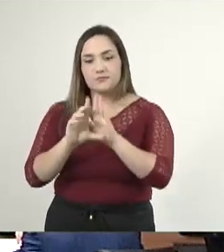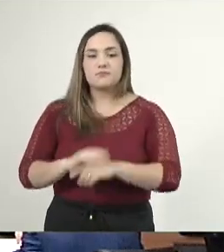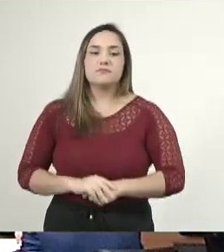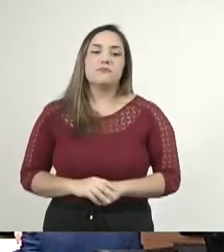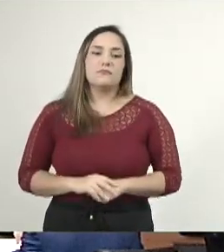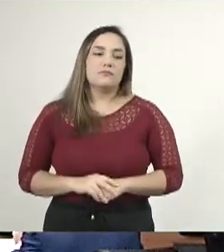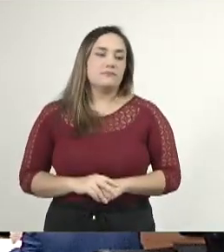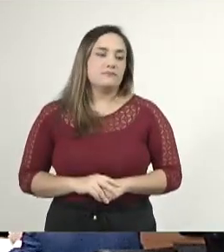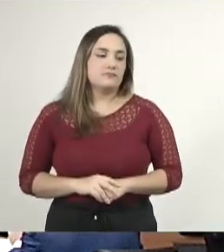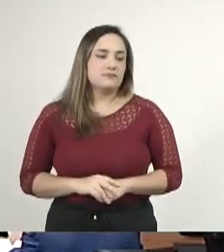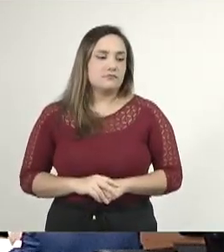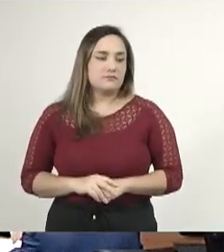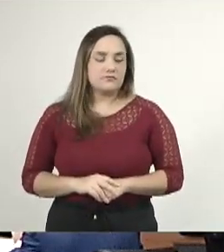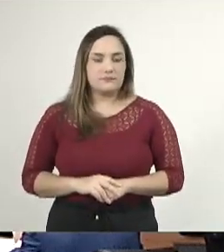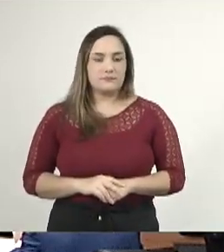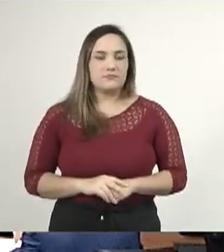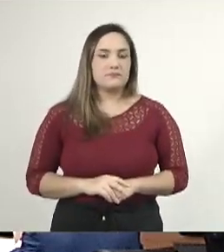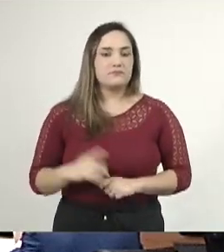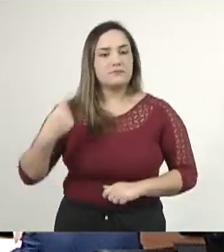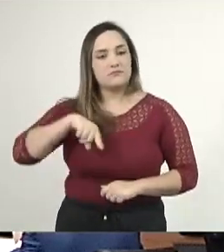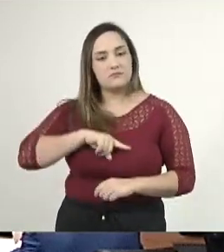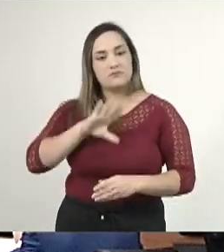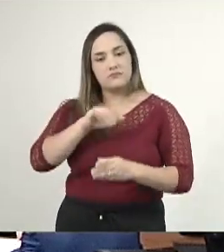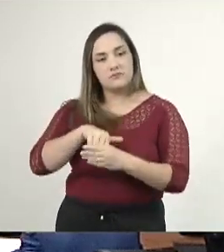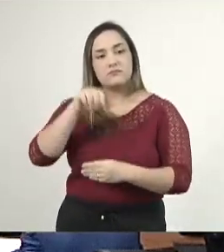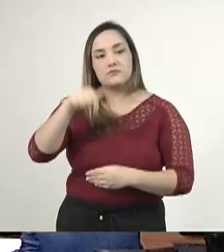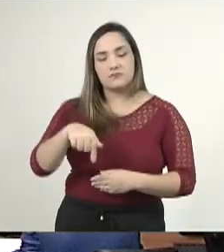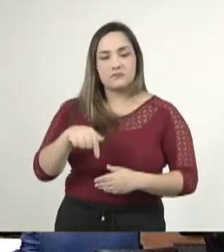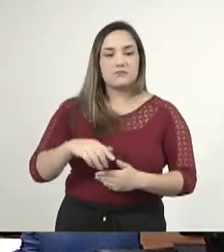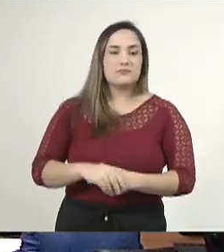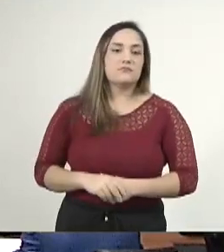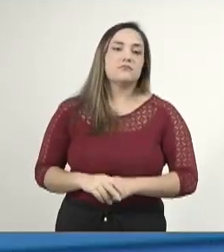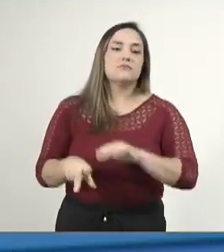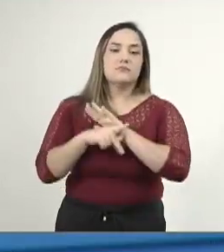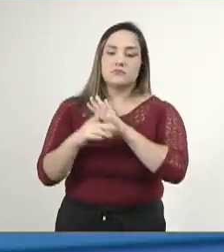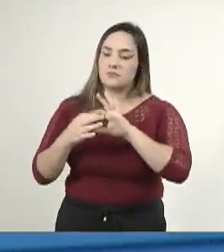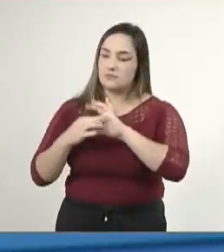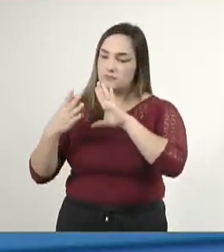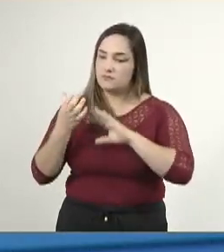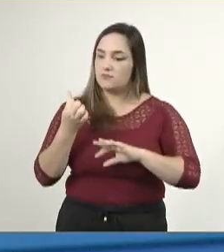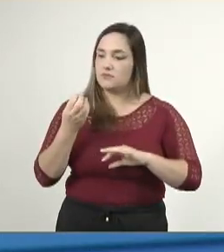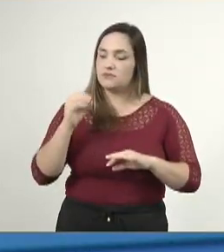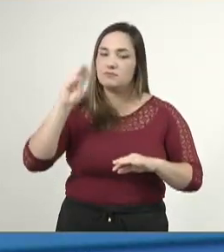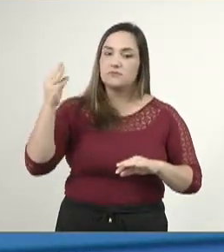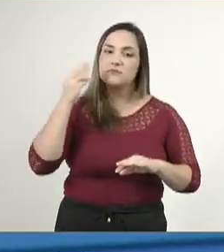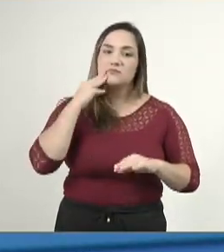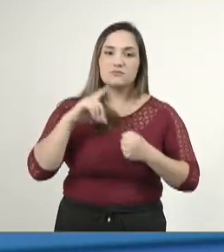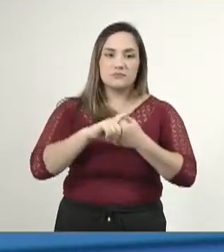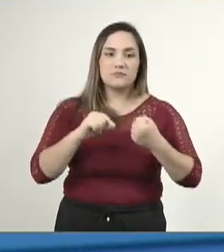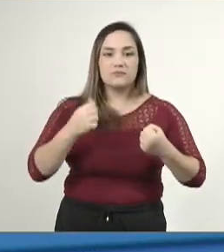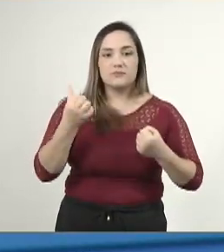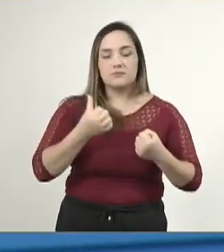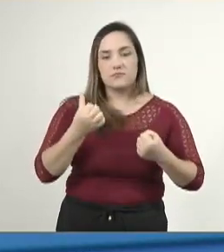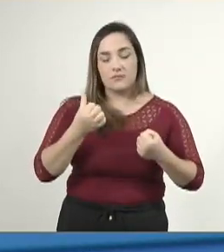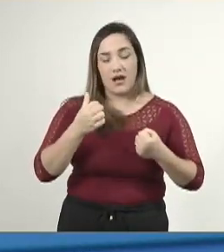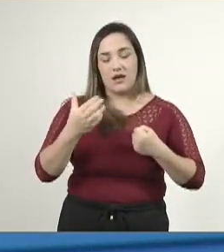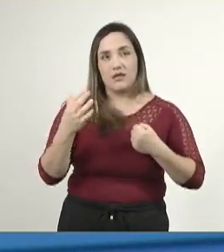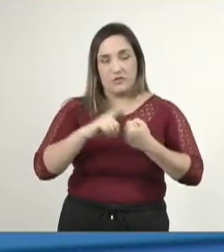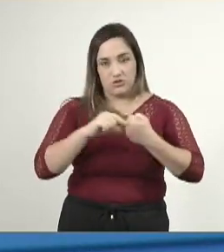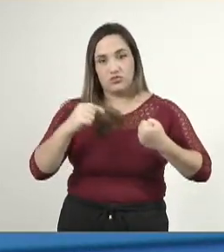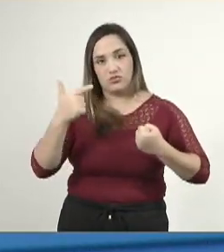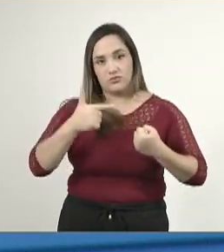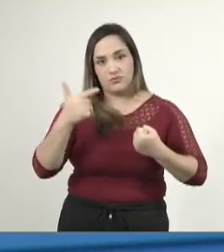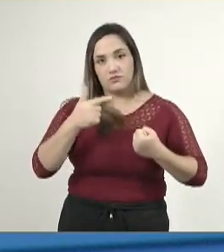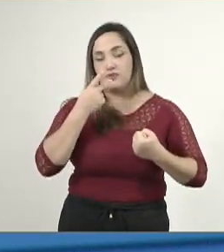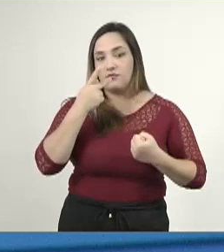nós votamos aqui, dos 60 milhões, diz no seu artigo 2º, que